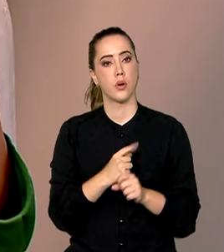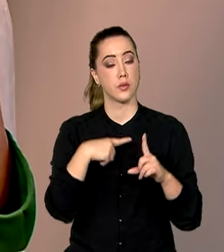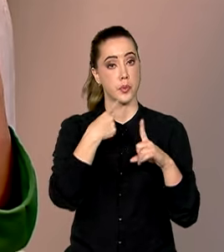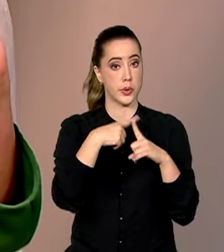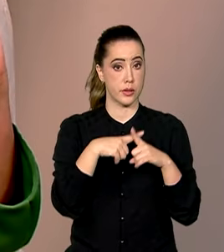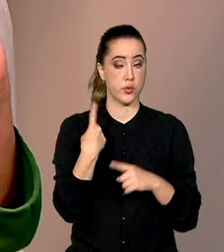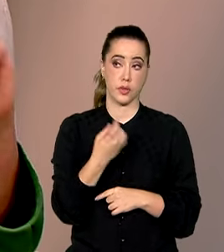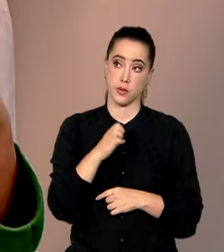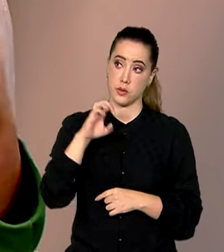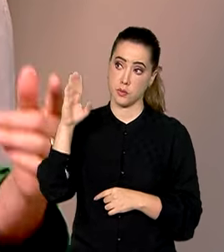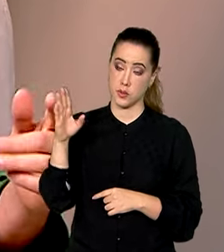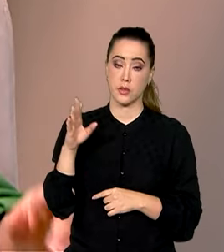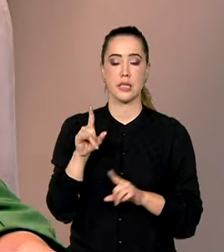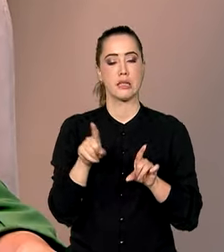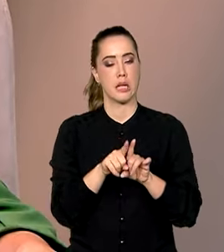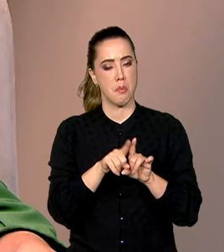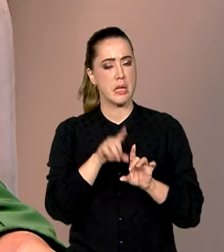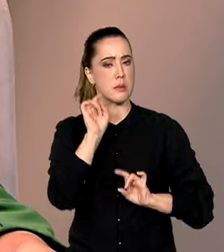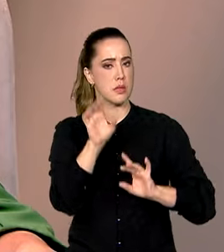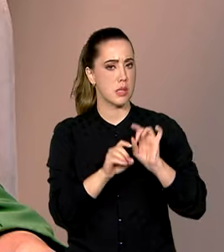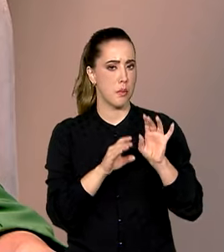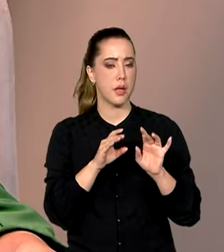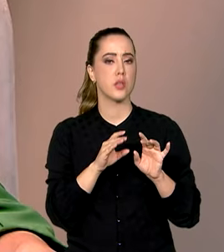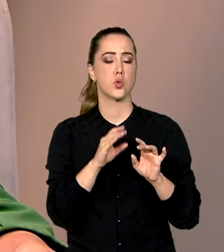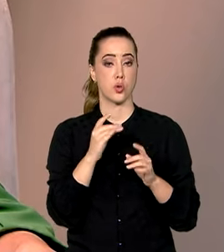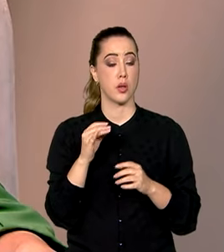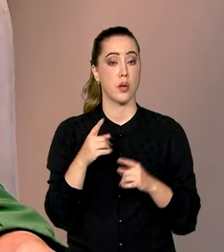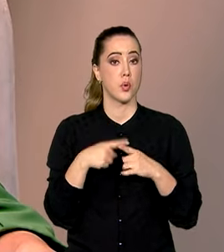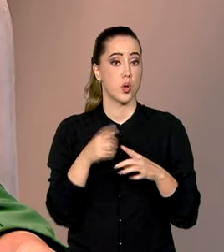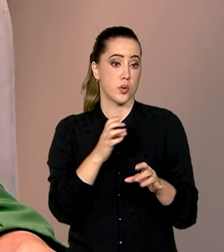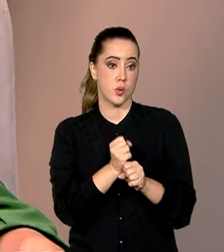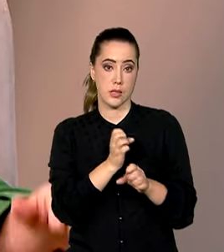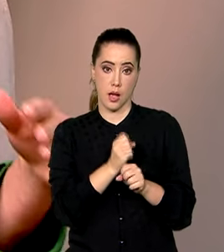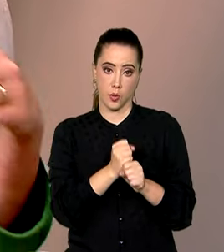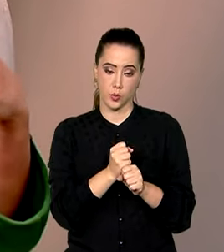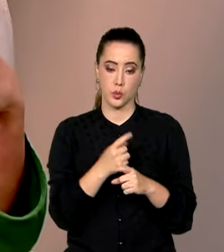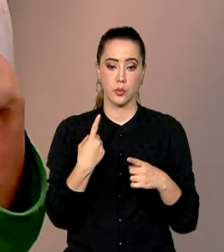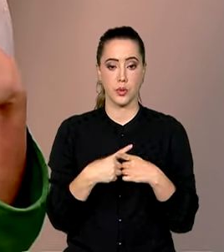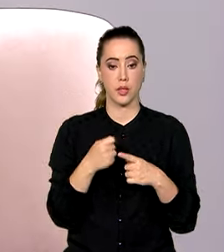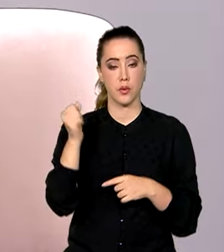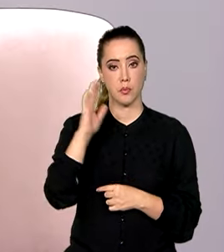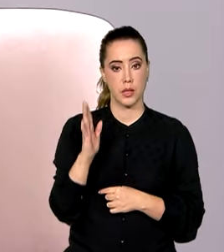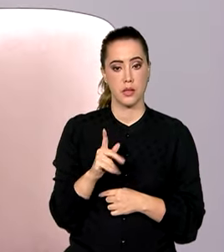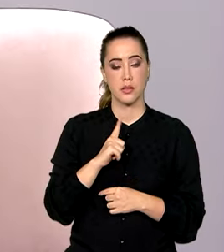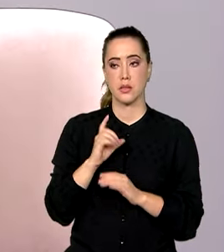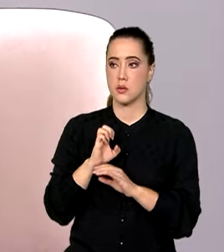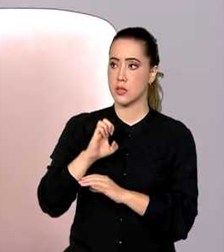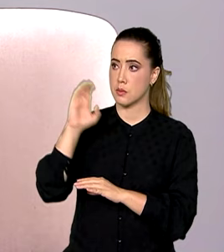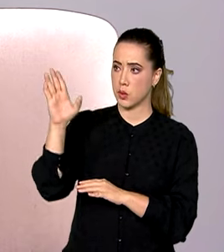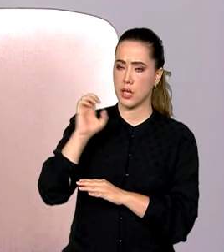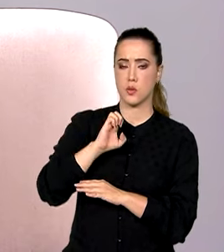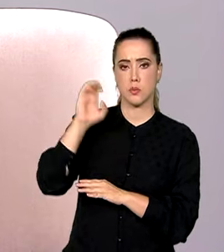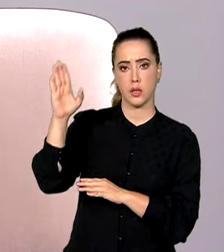para as nossas exportações e um ano especialmente positivo para o nosso saldo comercial. Como você falou, o Brasil tem exportado